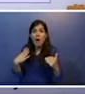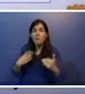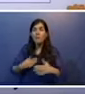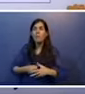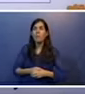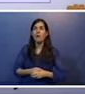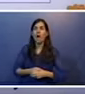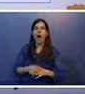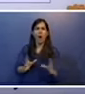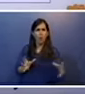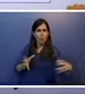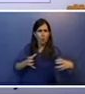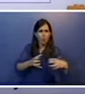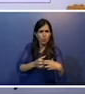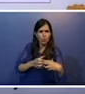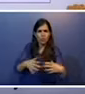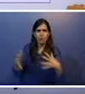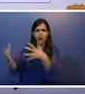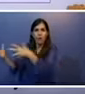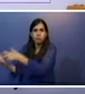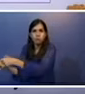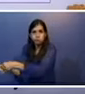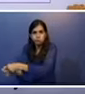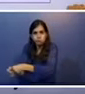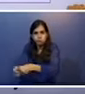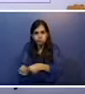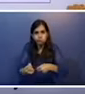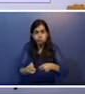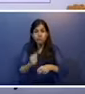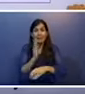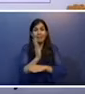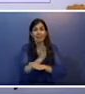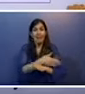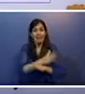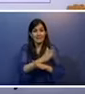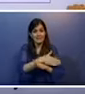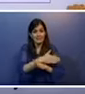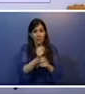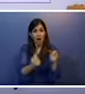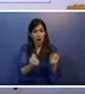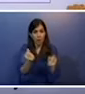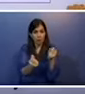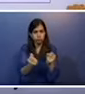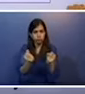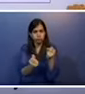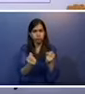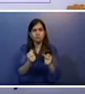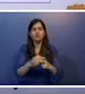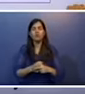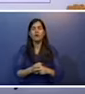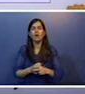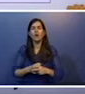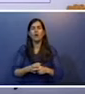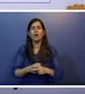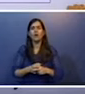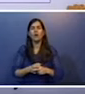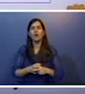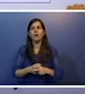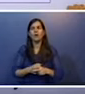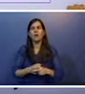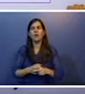Um grupo o arrasta para o táxi da esquina. Já no carro, a metade do corpo, vamos